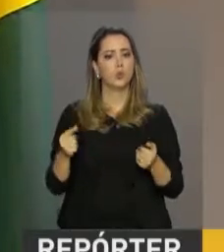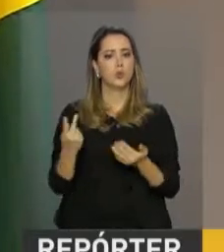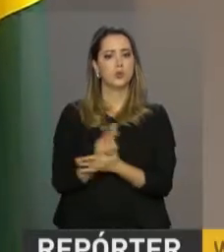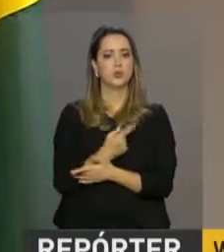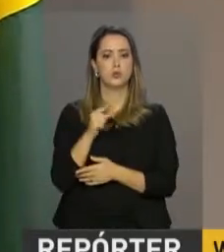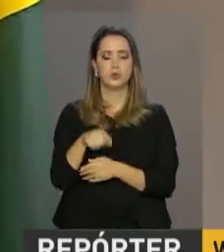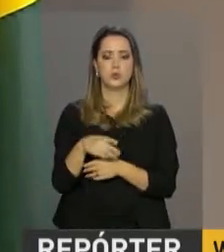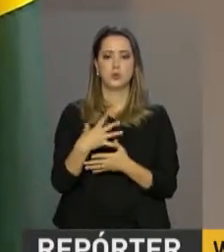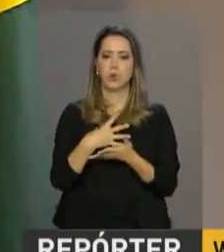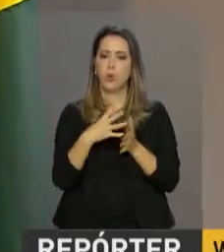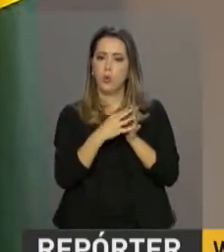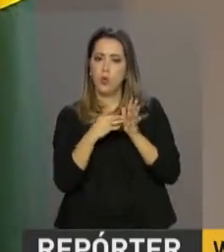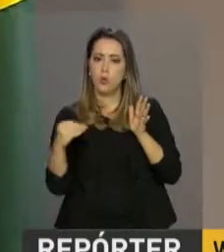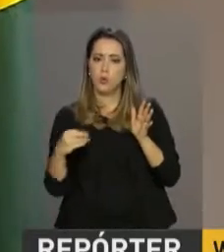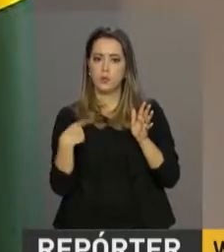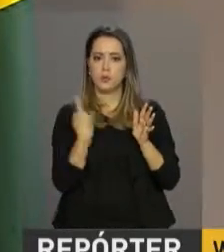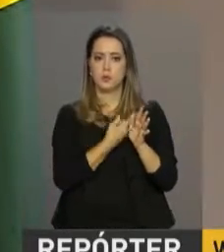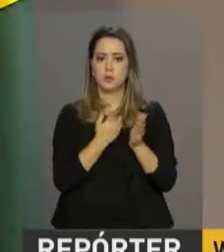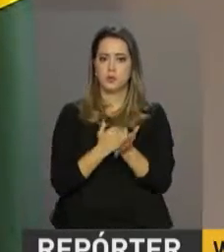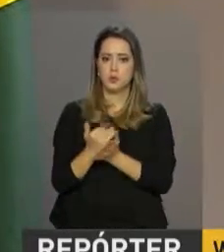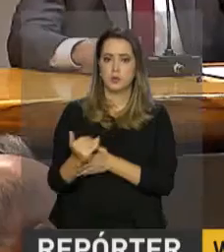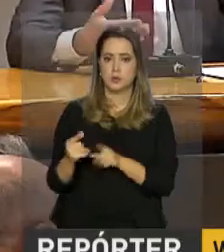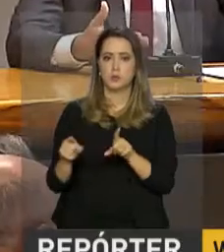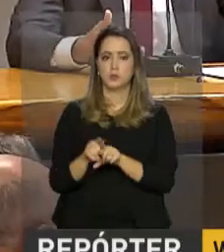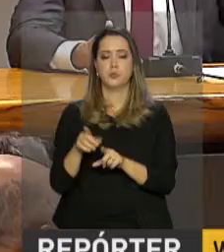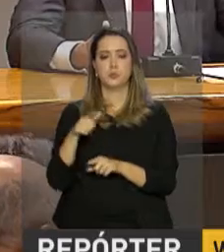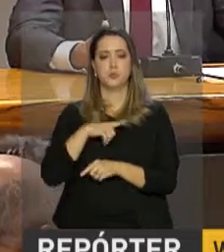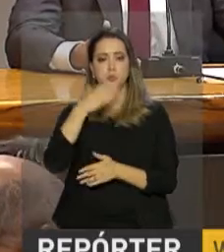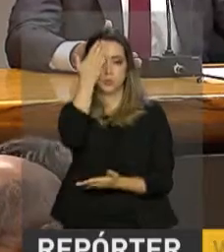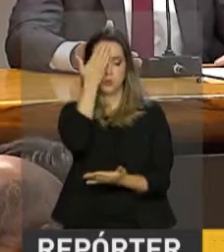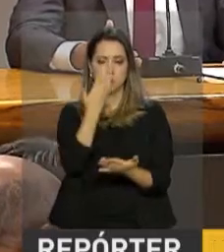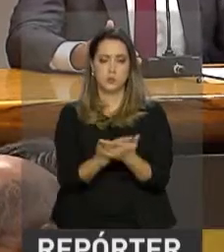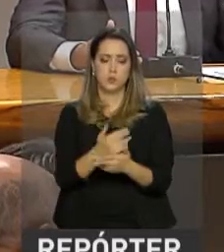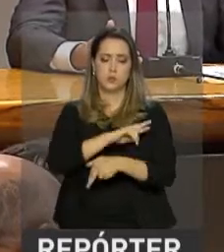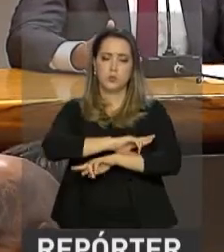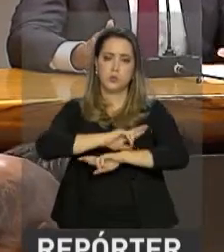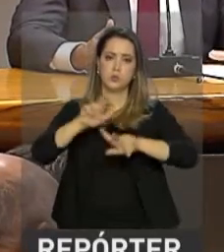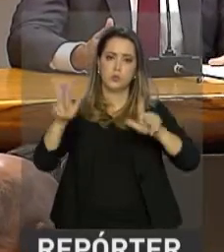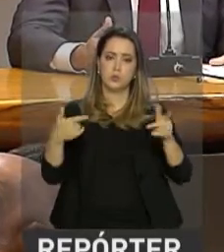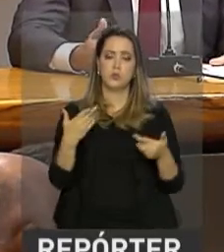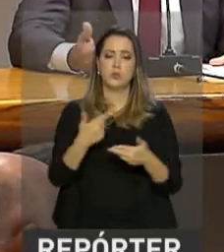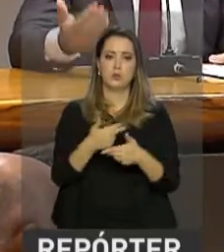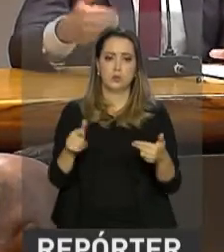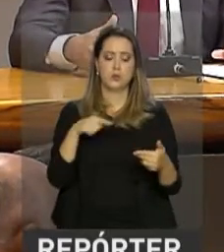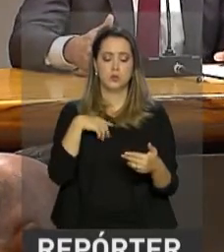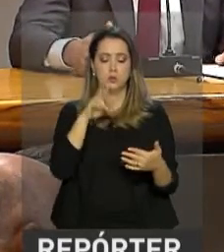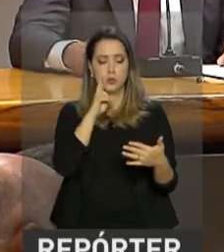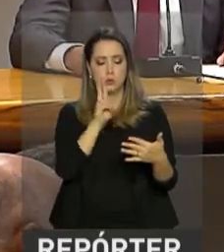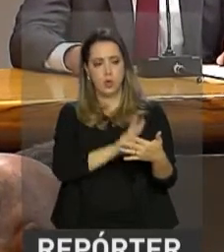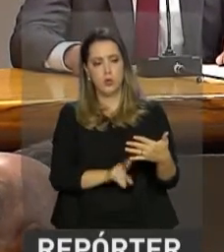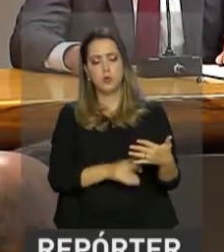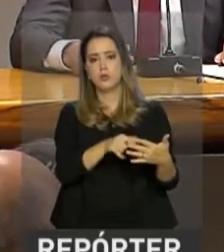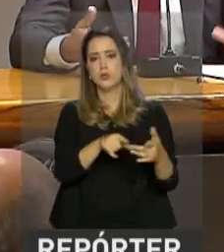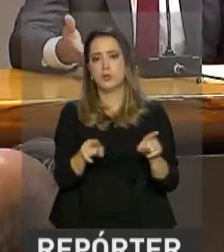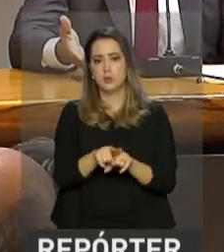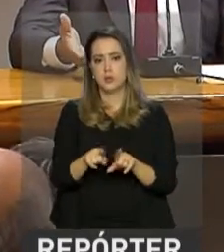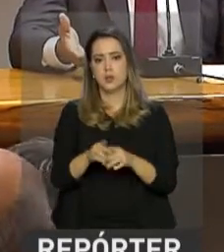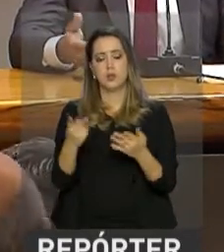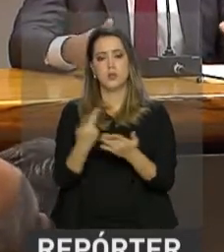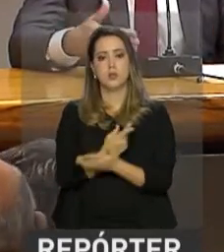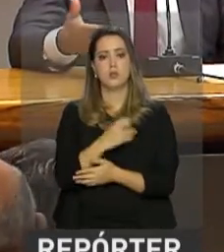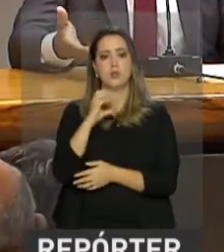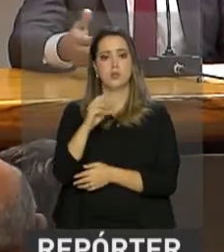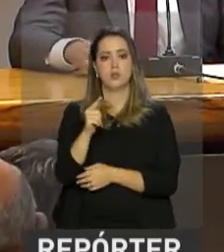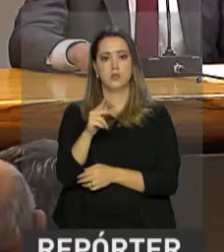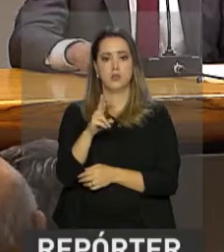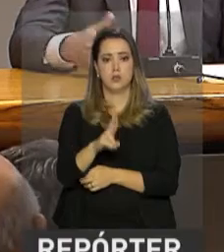servirá de modelo, inclusive para o nosso, que está em implementação. Tenho certeza que muitas das coisas que eu já dei uma olhada aqui serão implementadas também, seja ou isso, servirão de